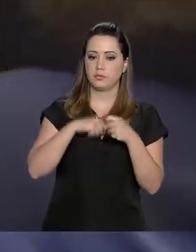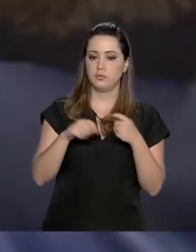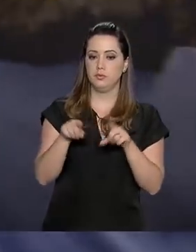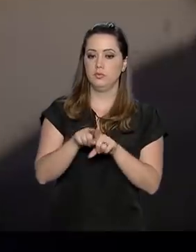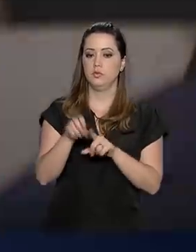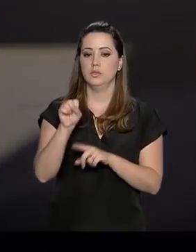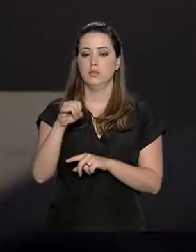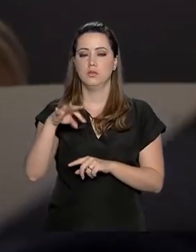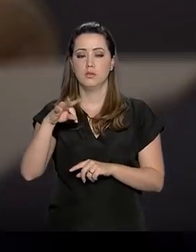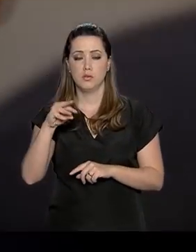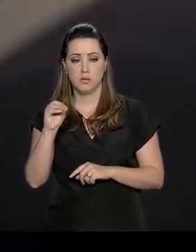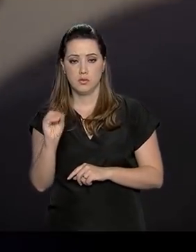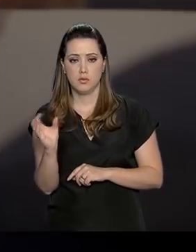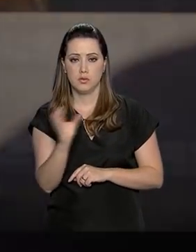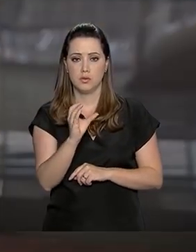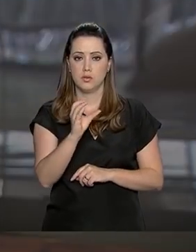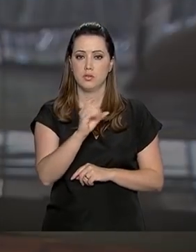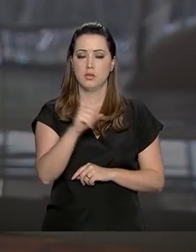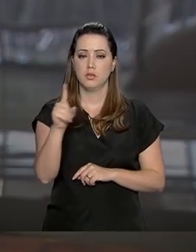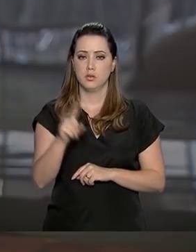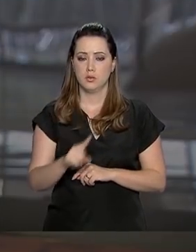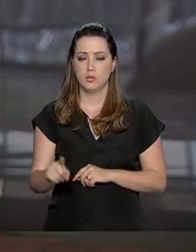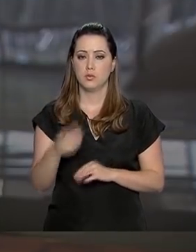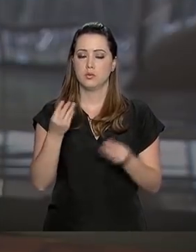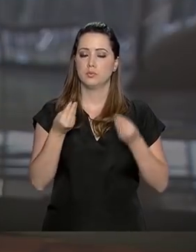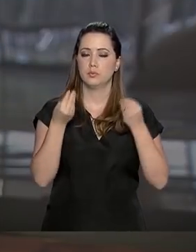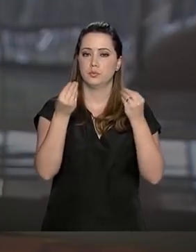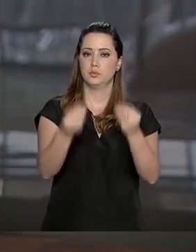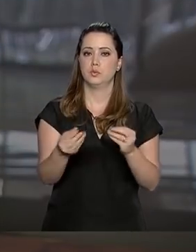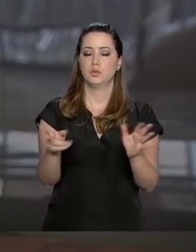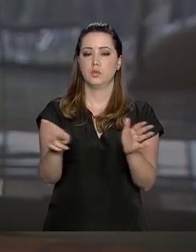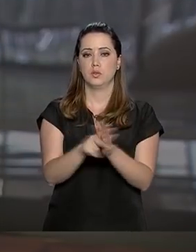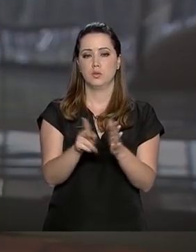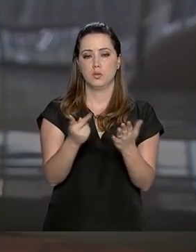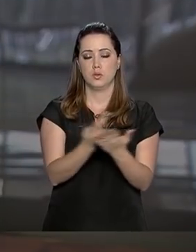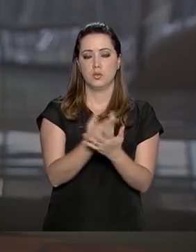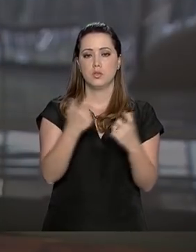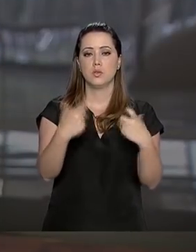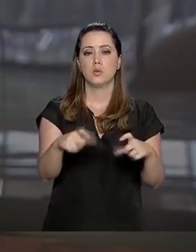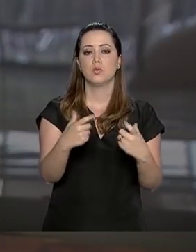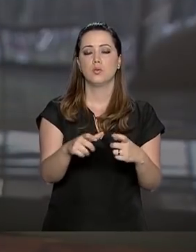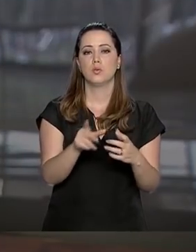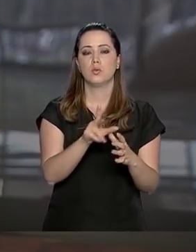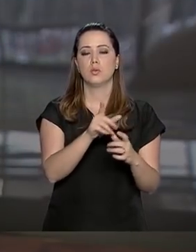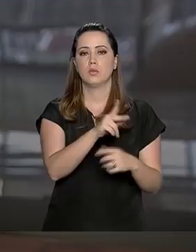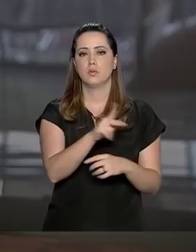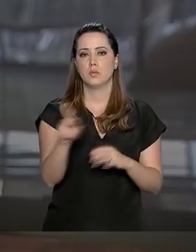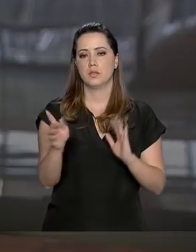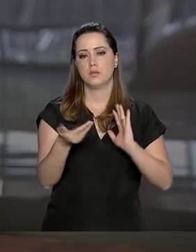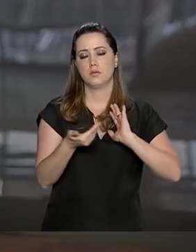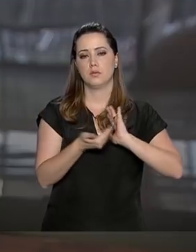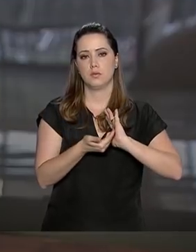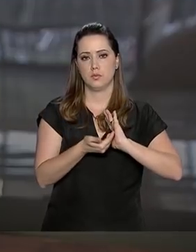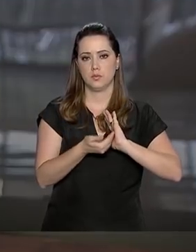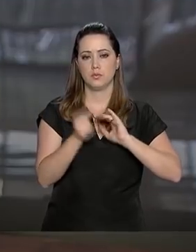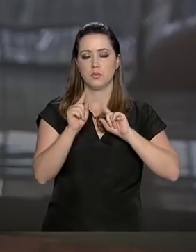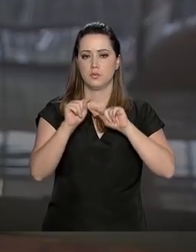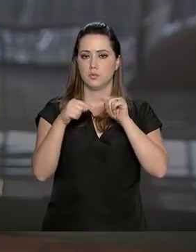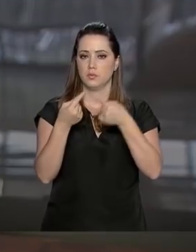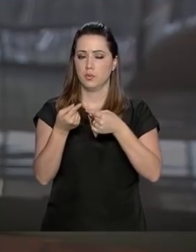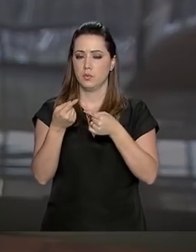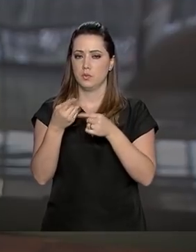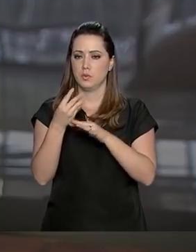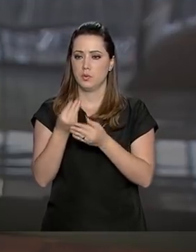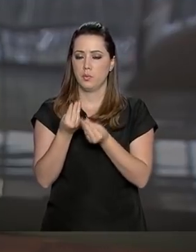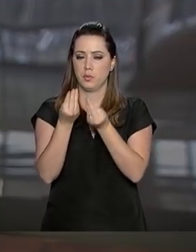-Geral da Presidência da República. Essa entrega foi feita no gabinete da Presidência da Câmara dos Deputados e após